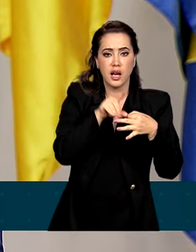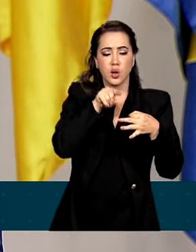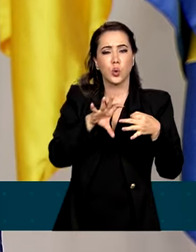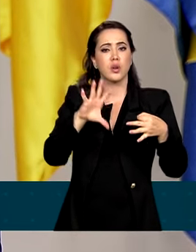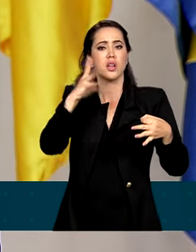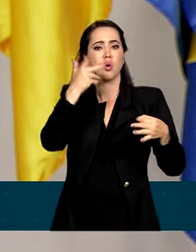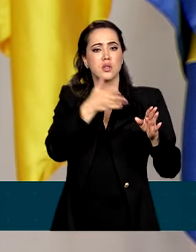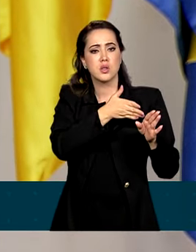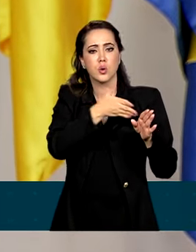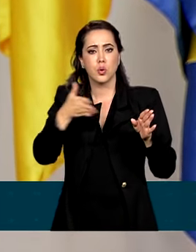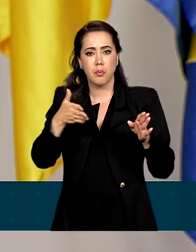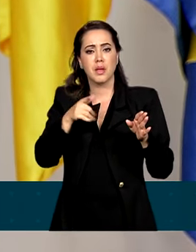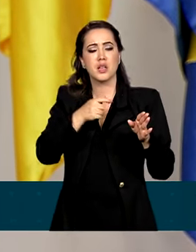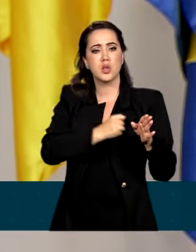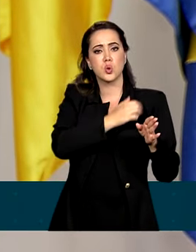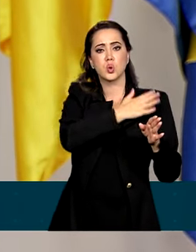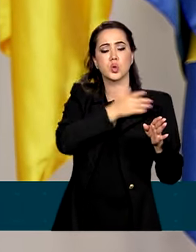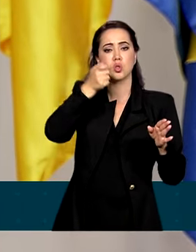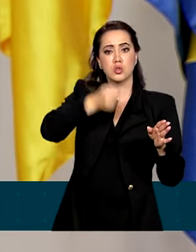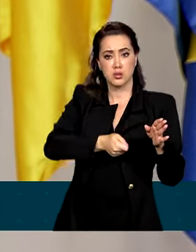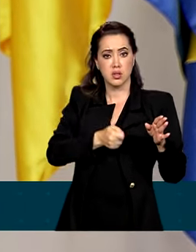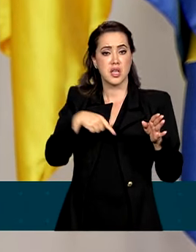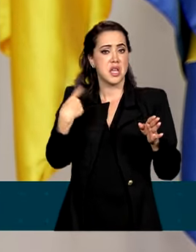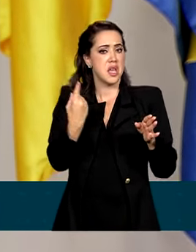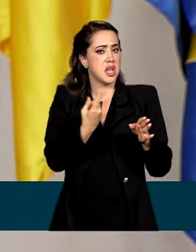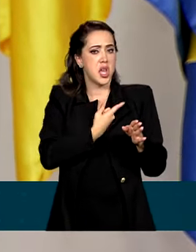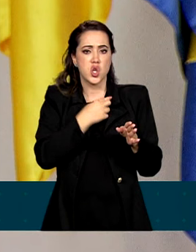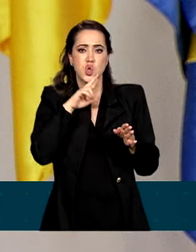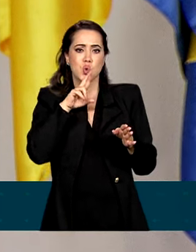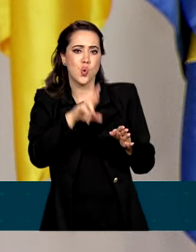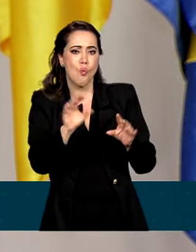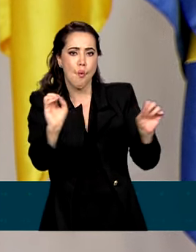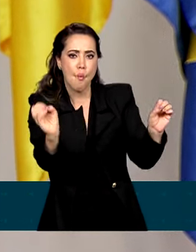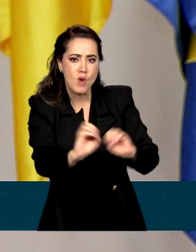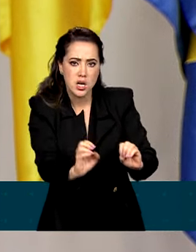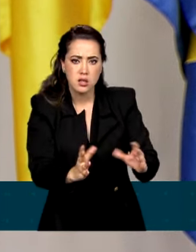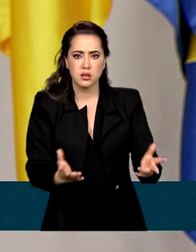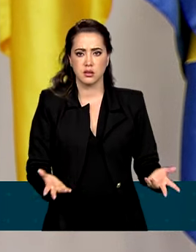no período ditatorial e do qual nós ainda não demos uma resposta efetiva.